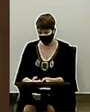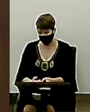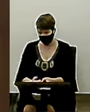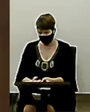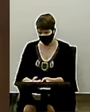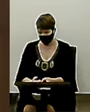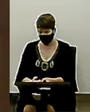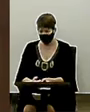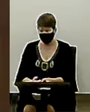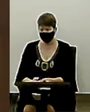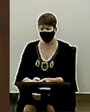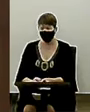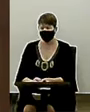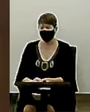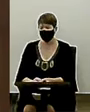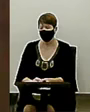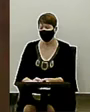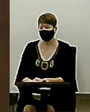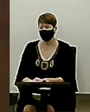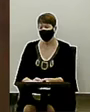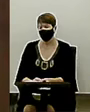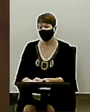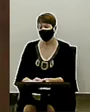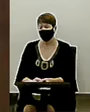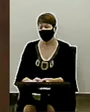Pai querido, nós te louvamos